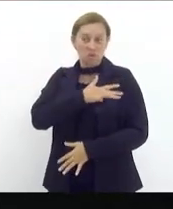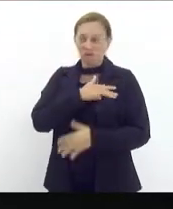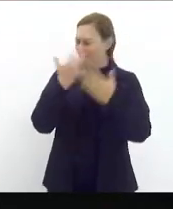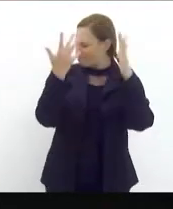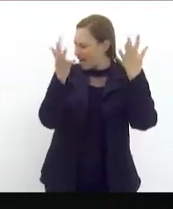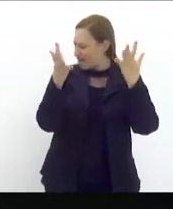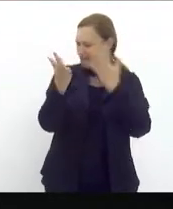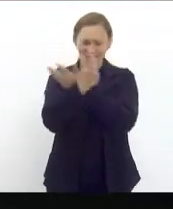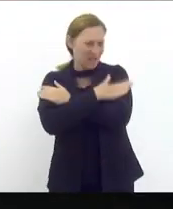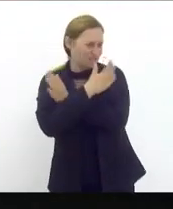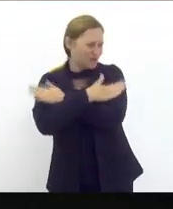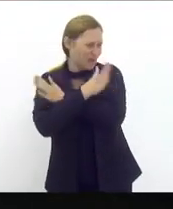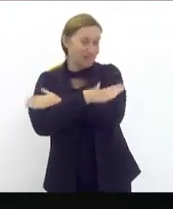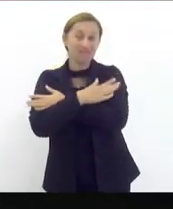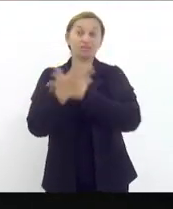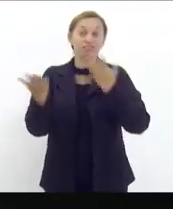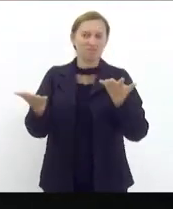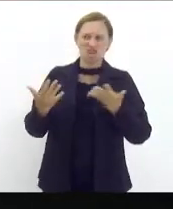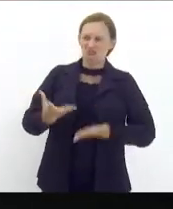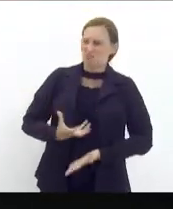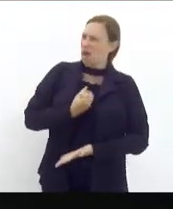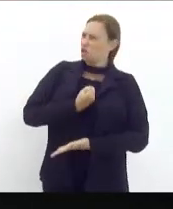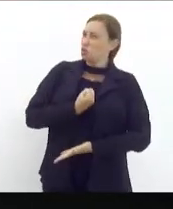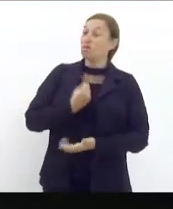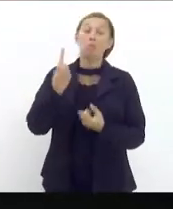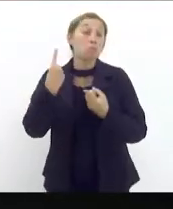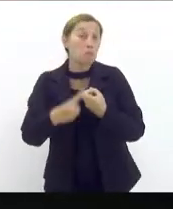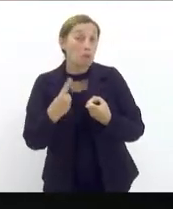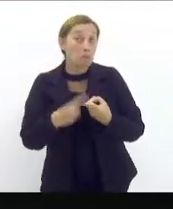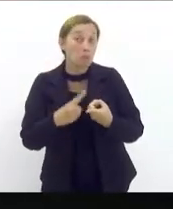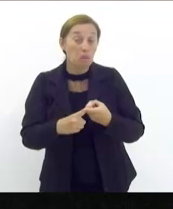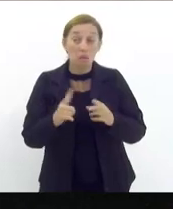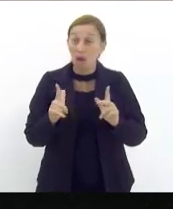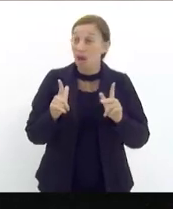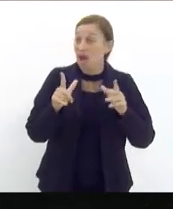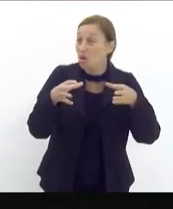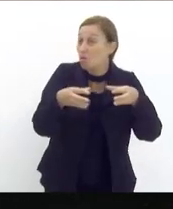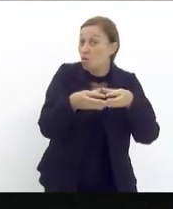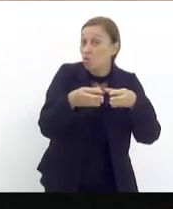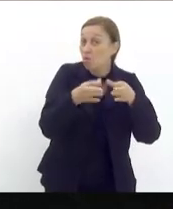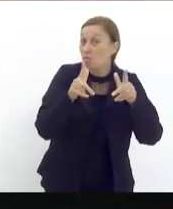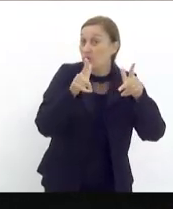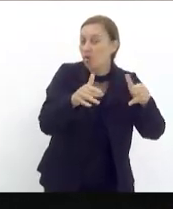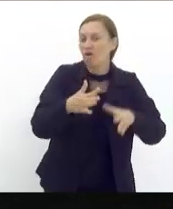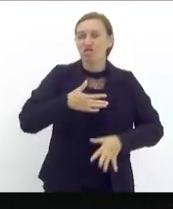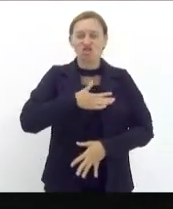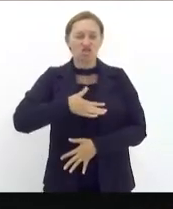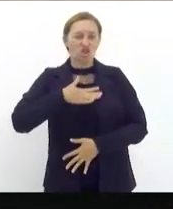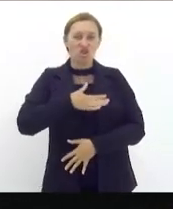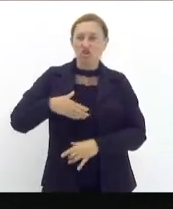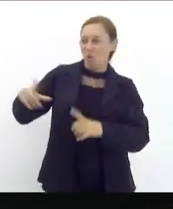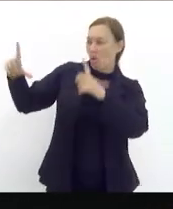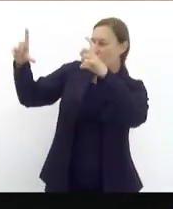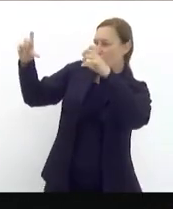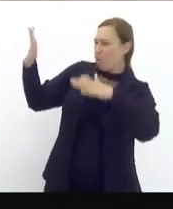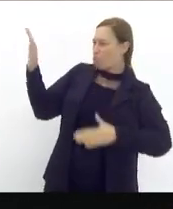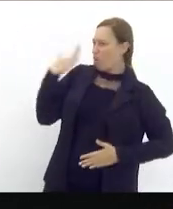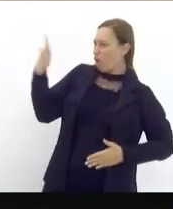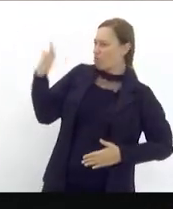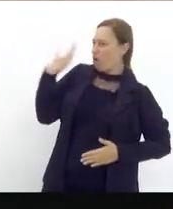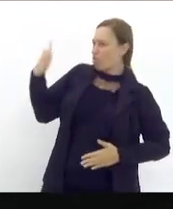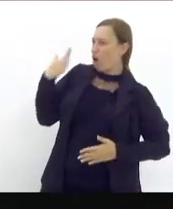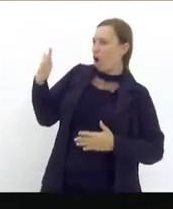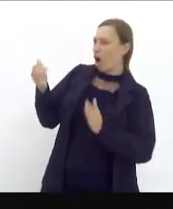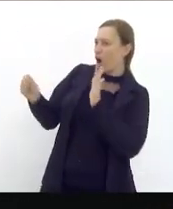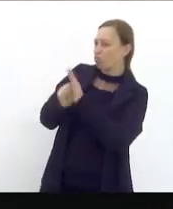Lula abraça aliás não me surpreende porque é a mesma banda que gosta de tirar foto ao lado de traficante